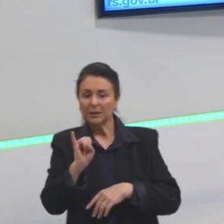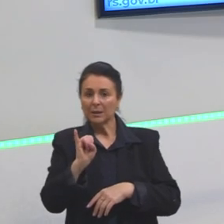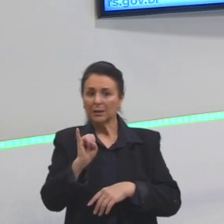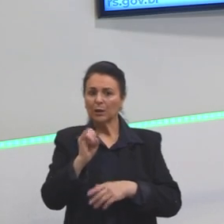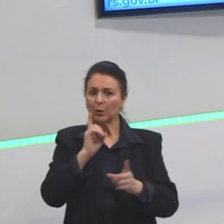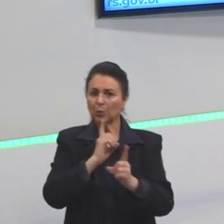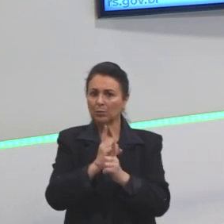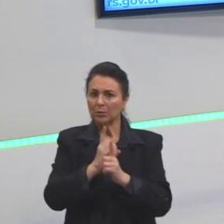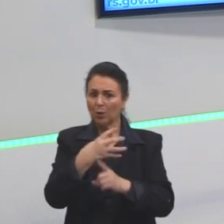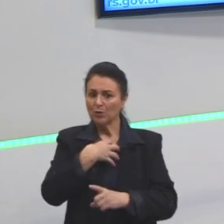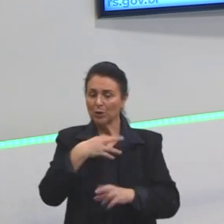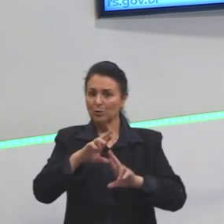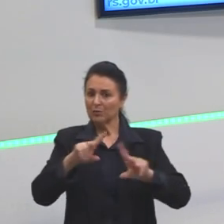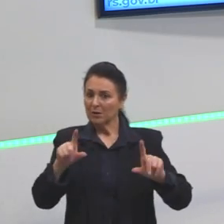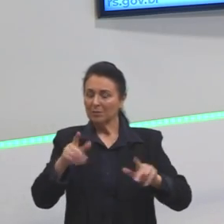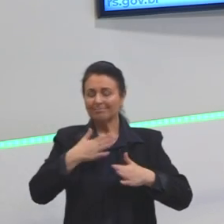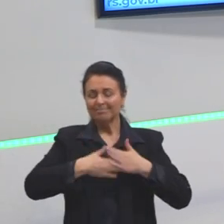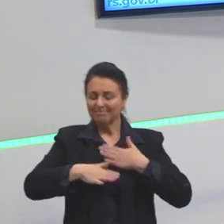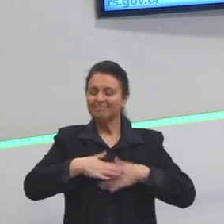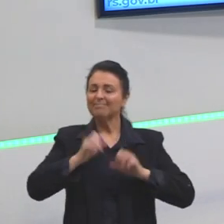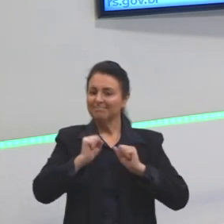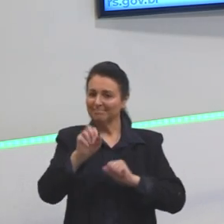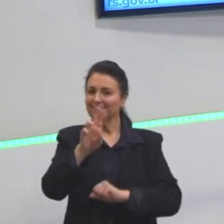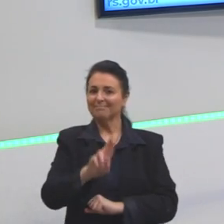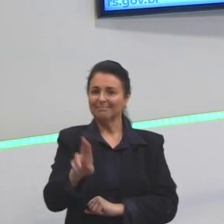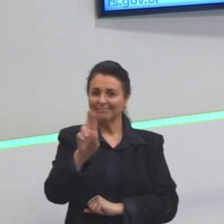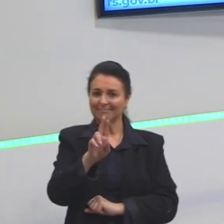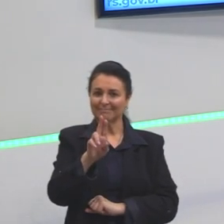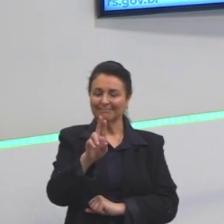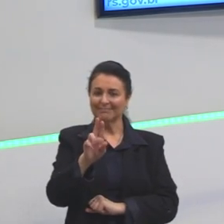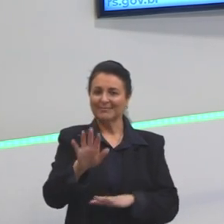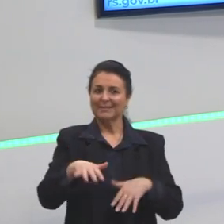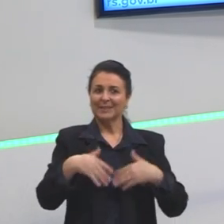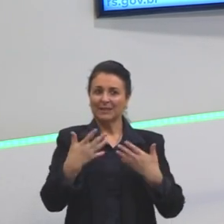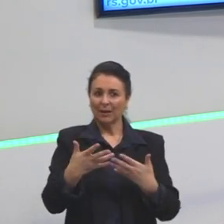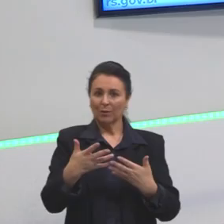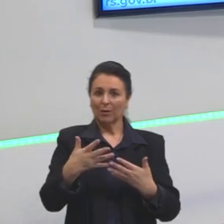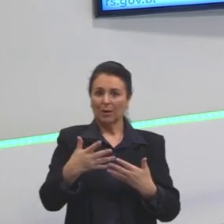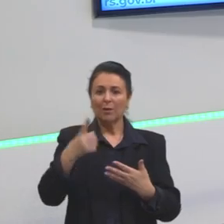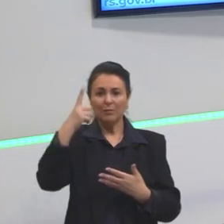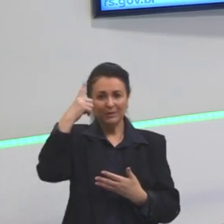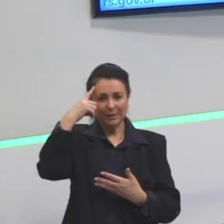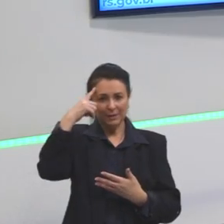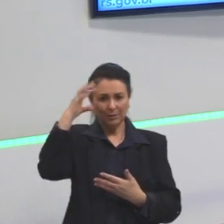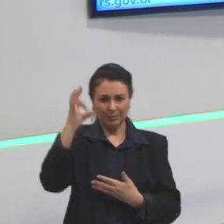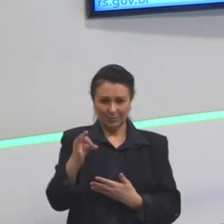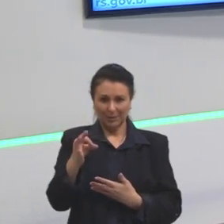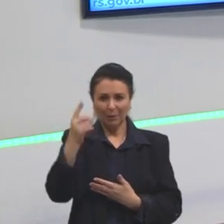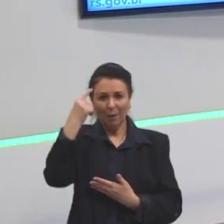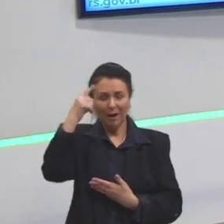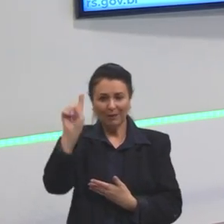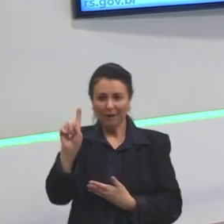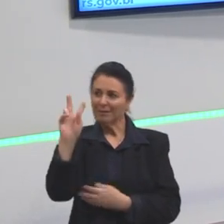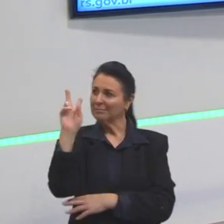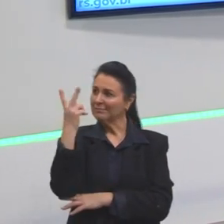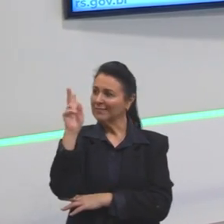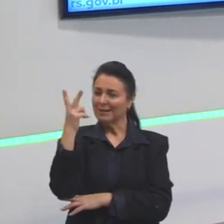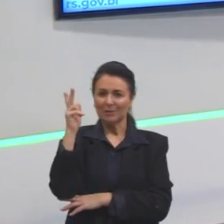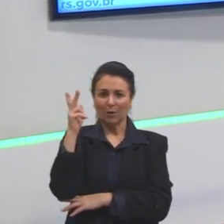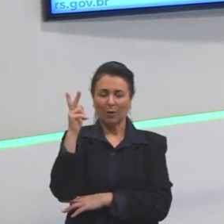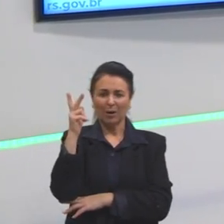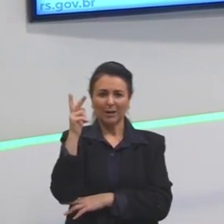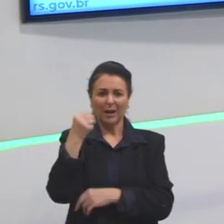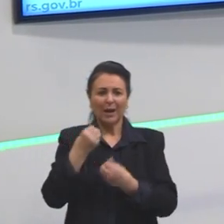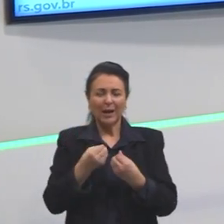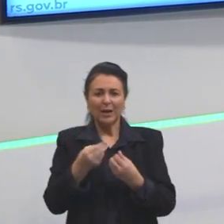seja mais fácil, tranquilo, tá? Então, gente, vocês compreenderam essa ideia da história fracionária,